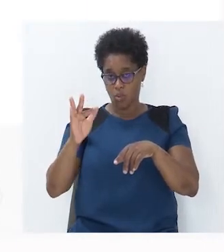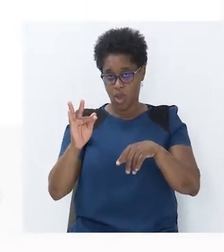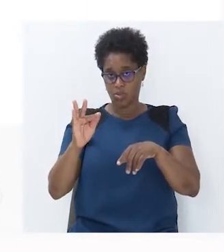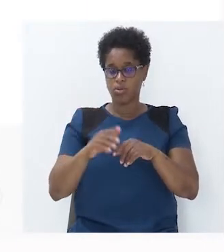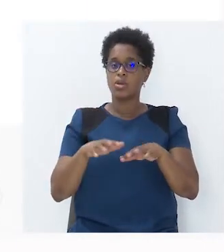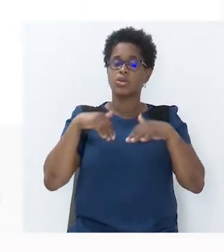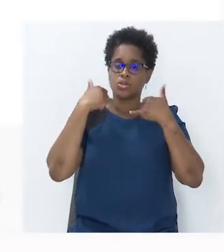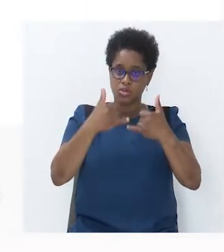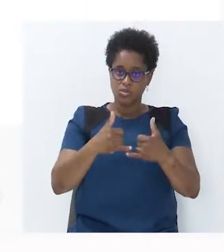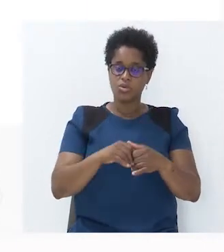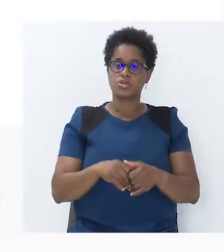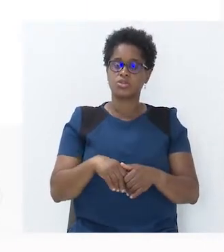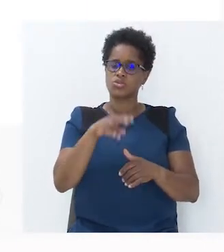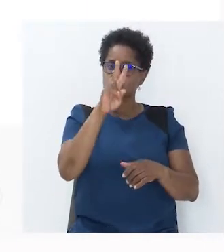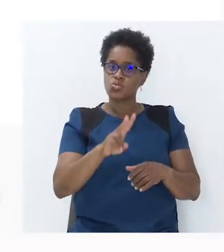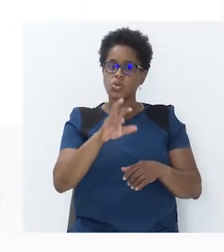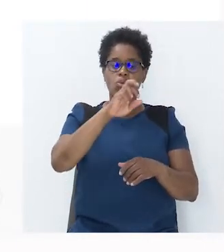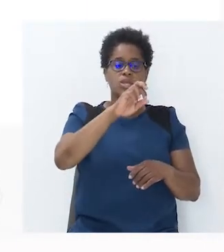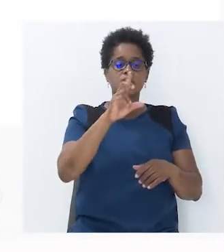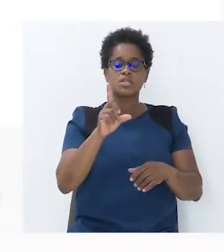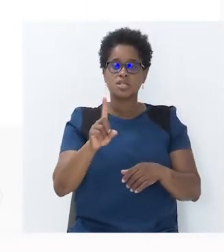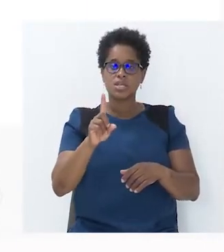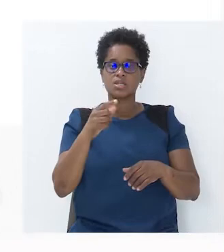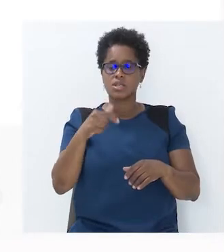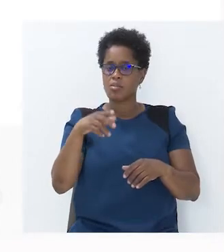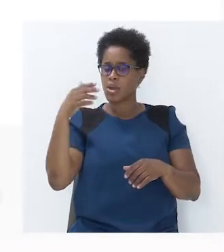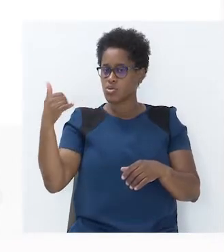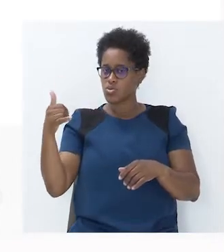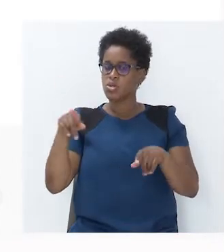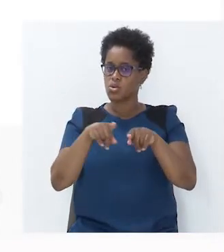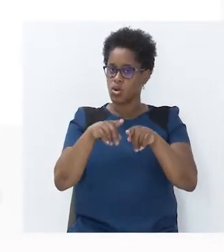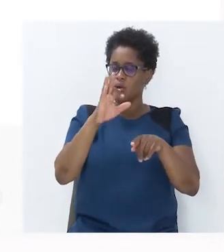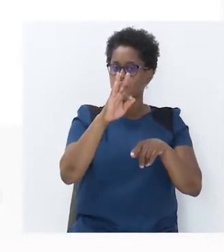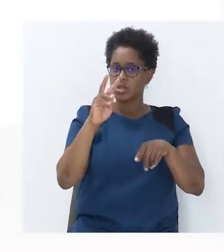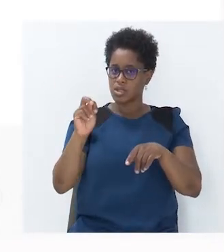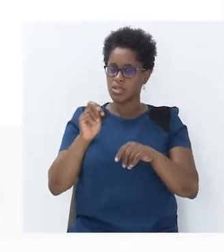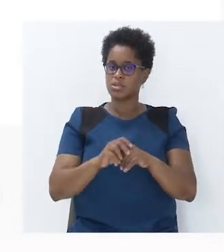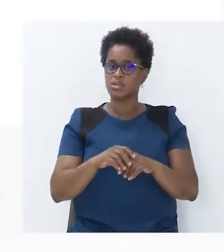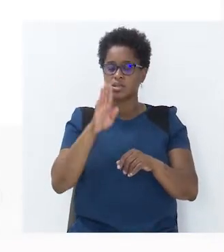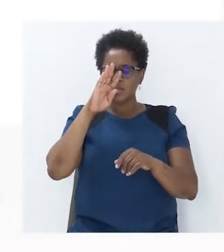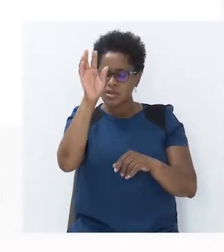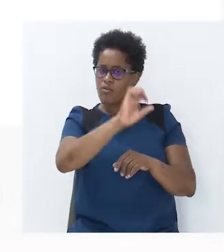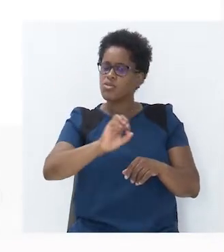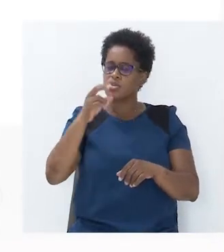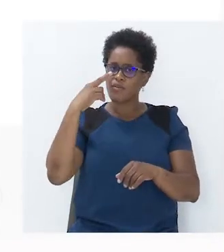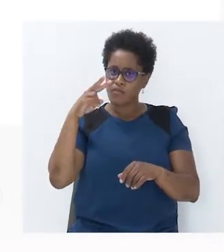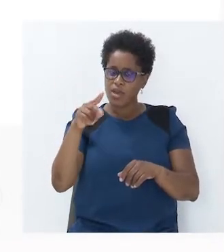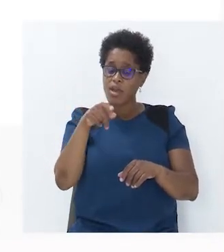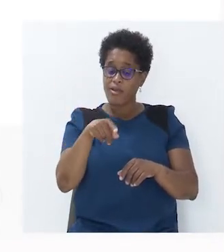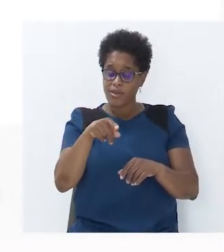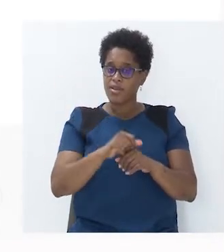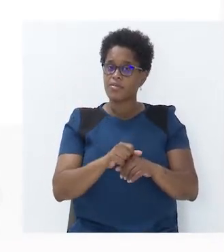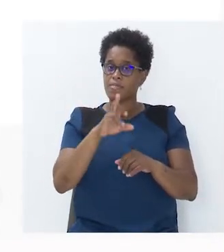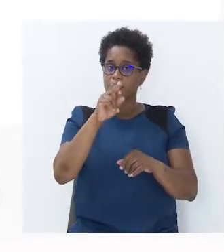Depois, a segunda razão, 86 está para 2, é igual a 43. Se repararem, aqui